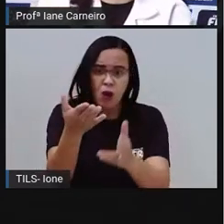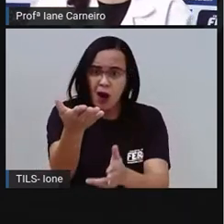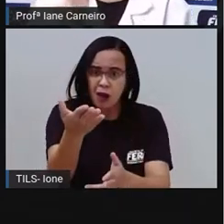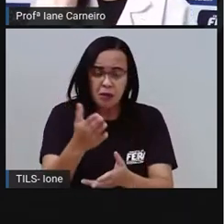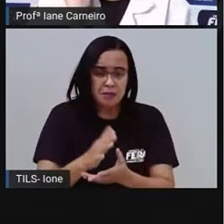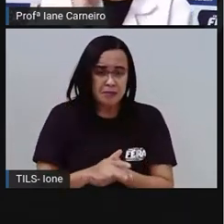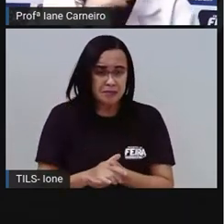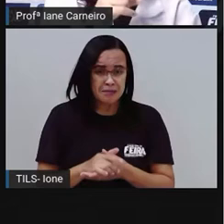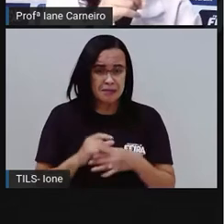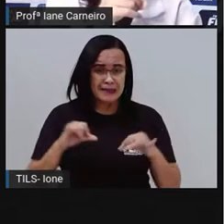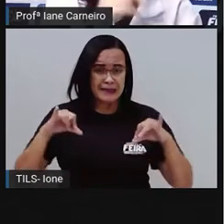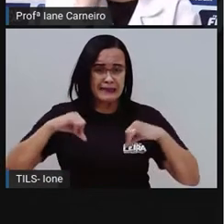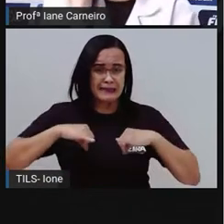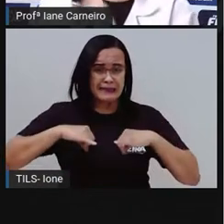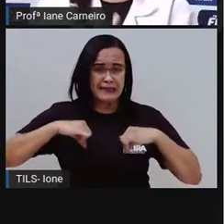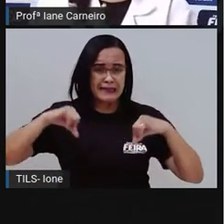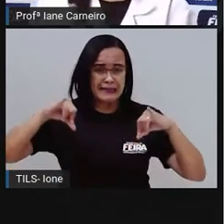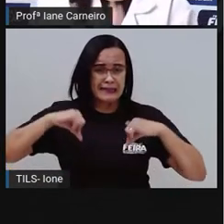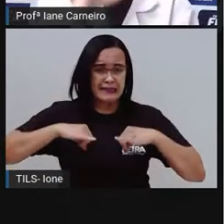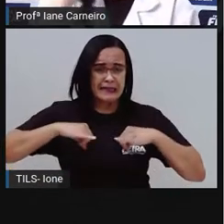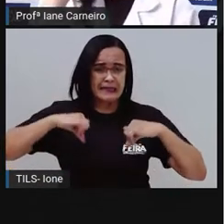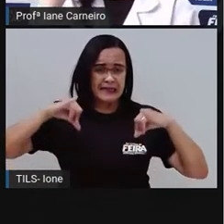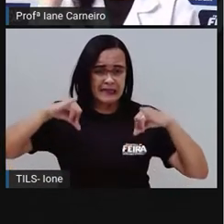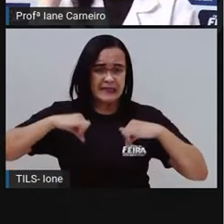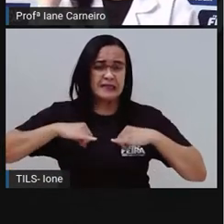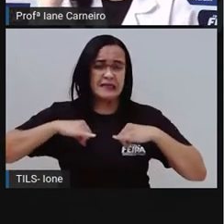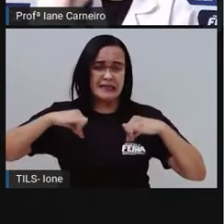consciência. Mas vocês que são, ó,